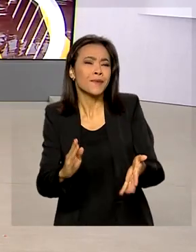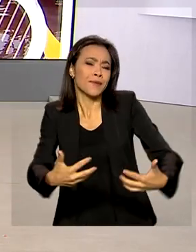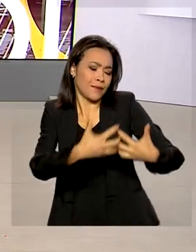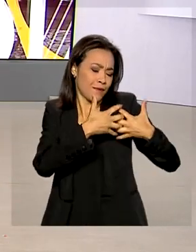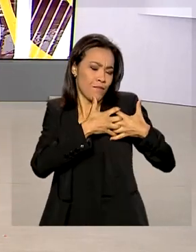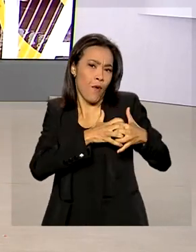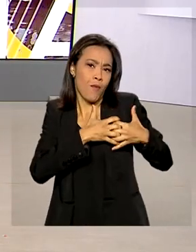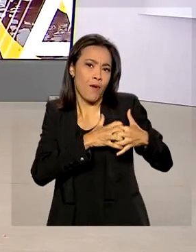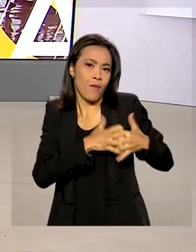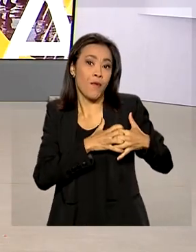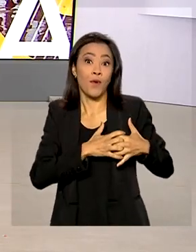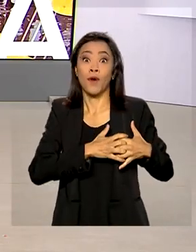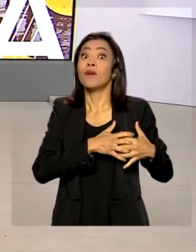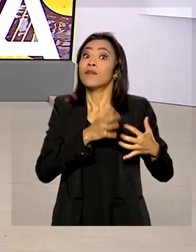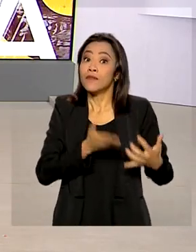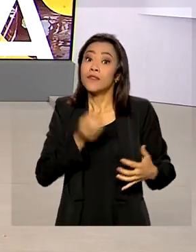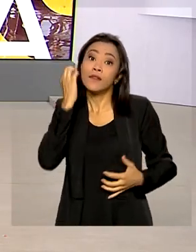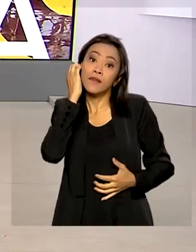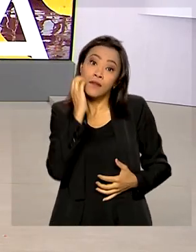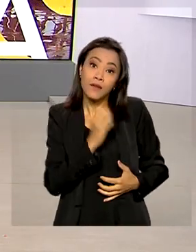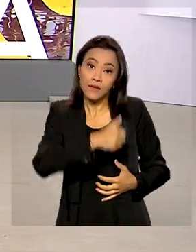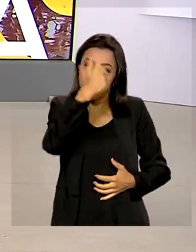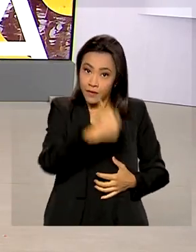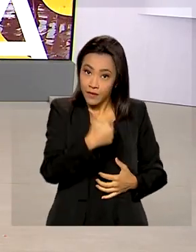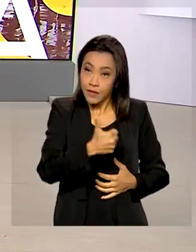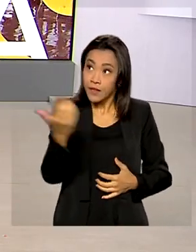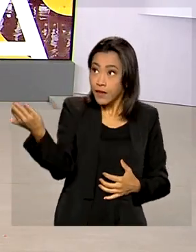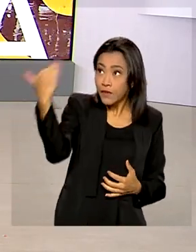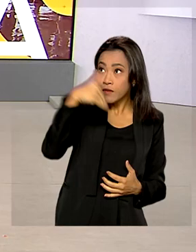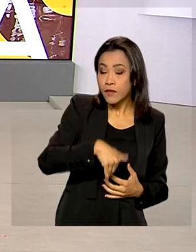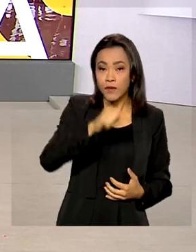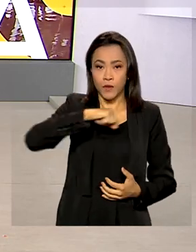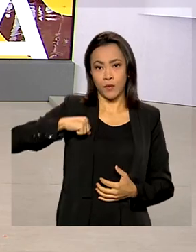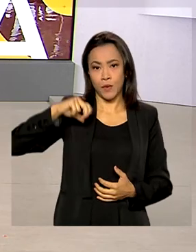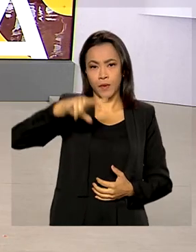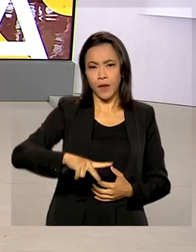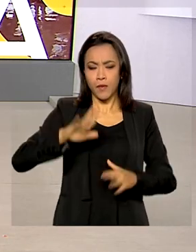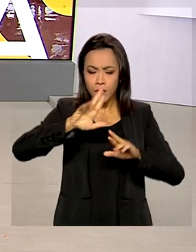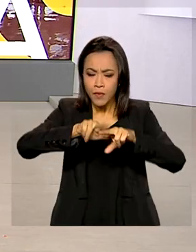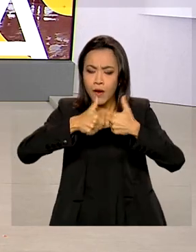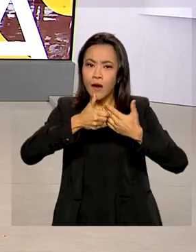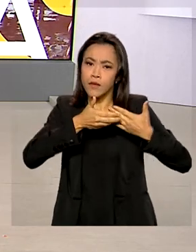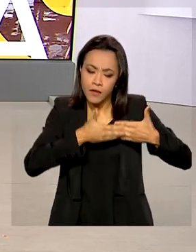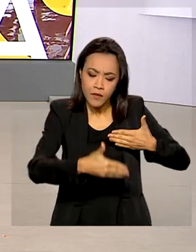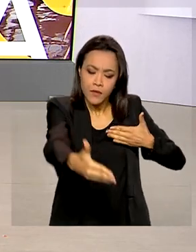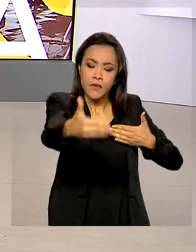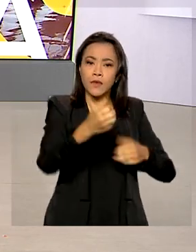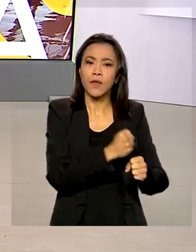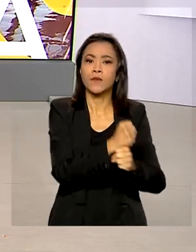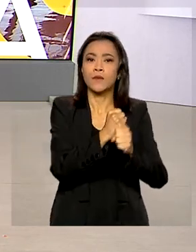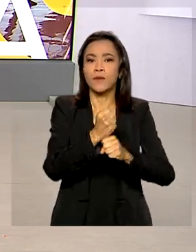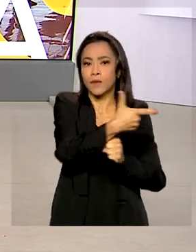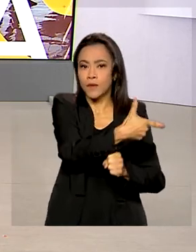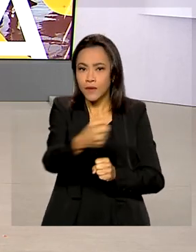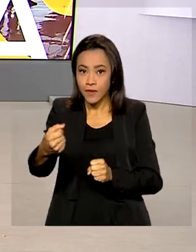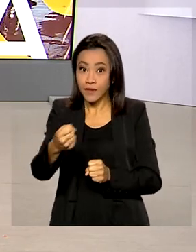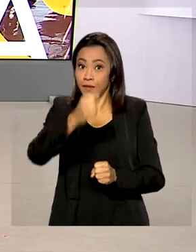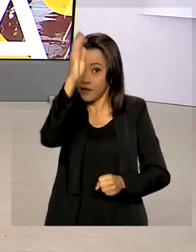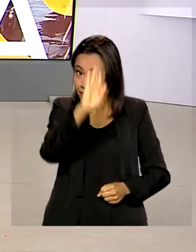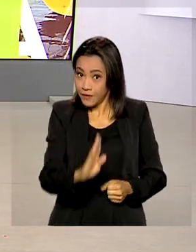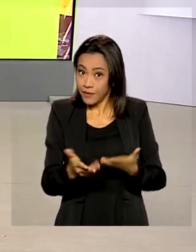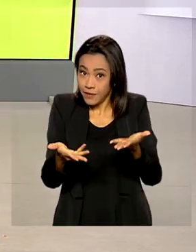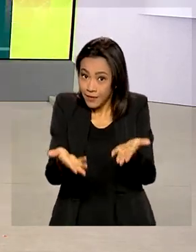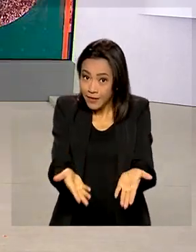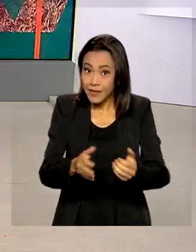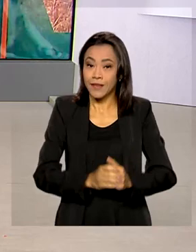de Dom Pedro I. A relíquia está vindo de Portugal para as comemorações do bicentenário da independência do Brasil.